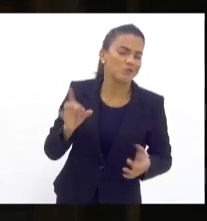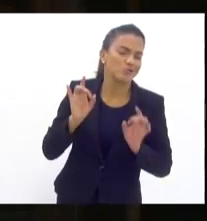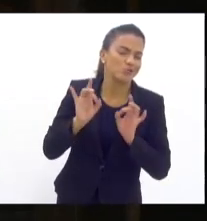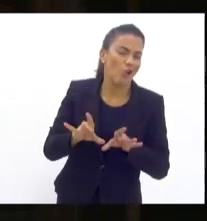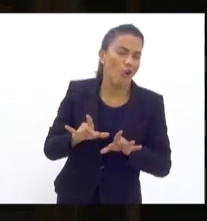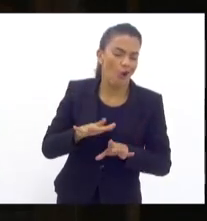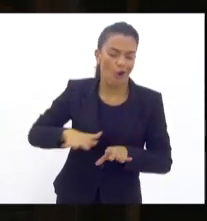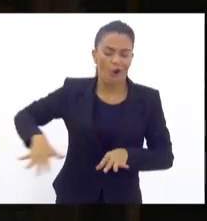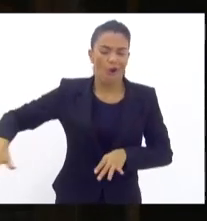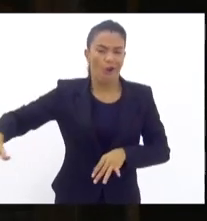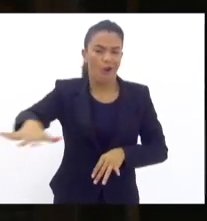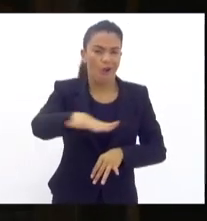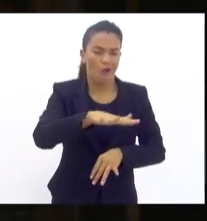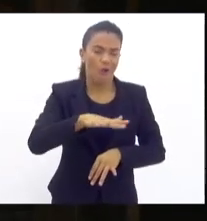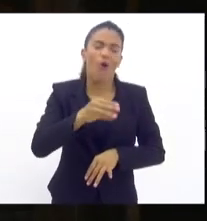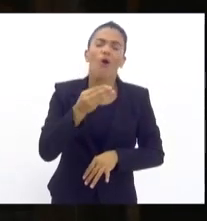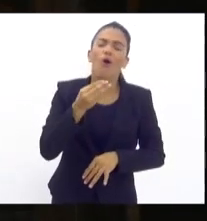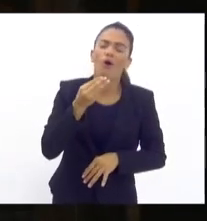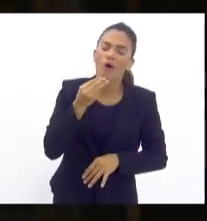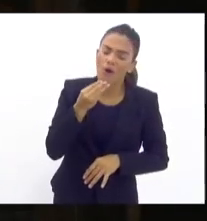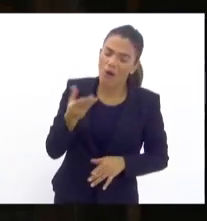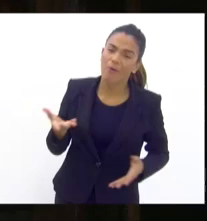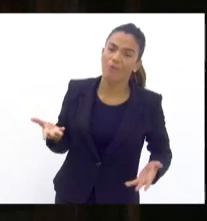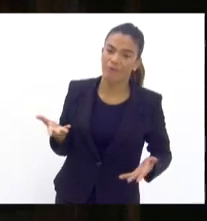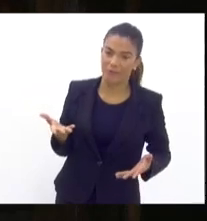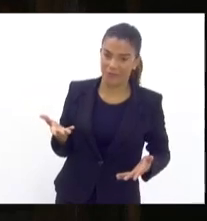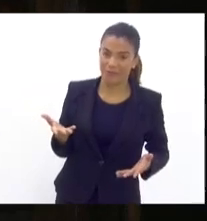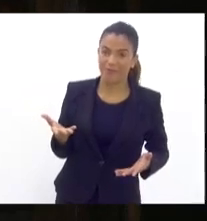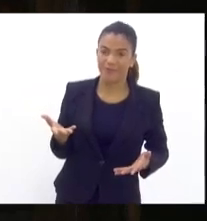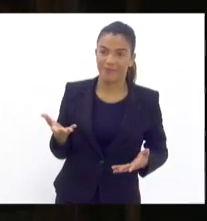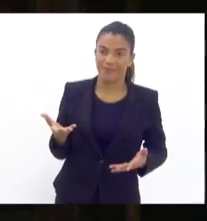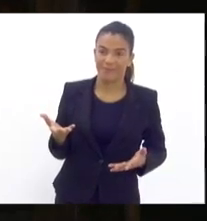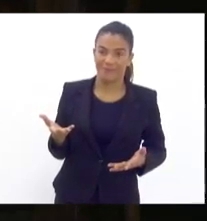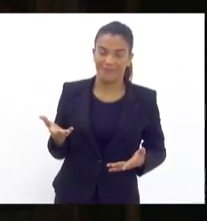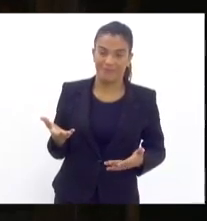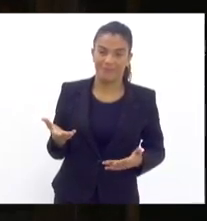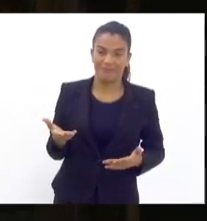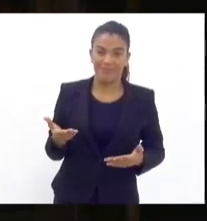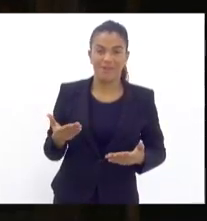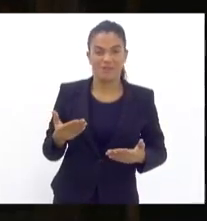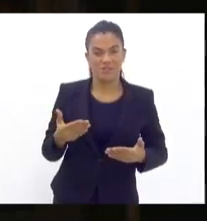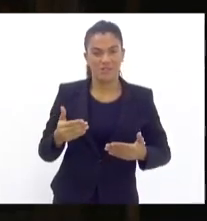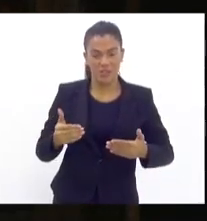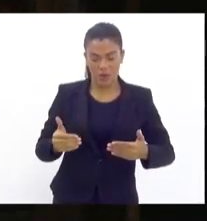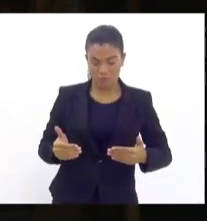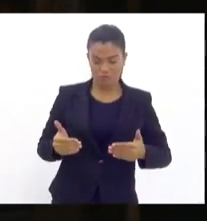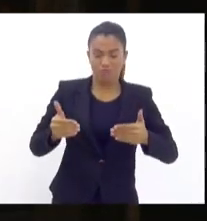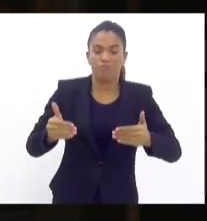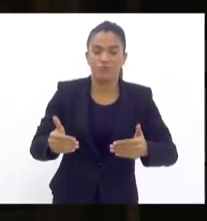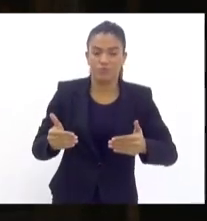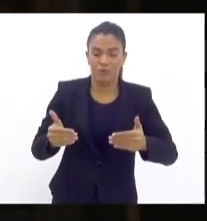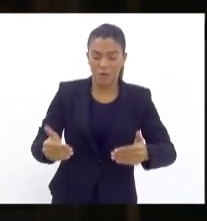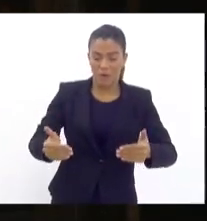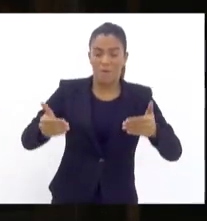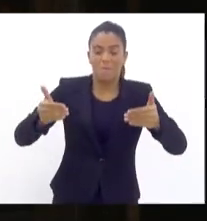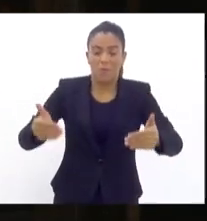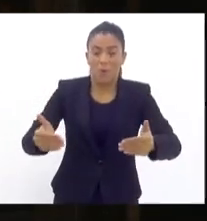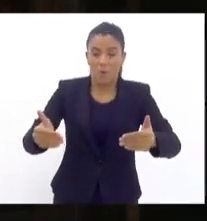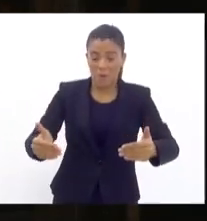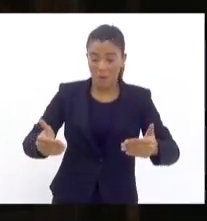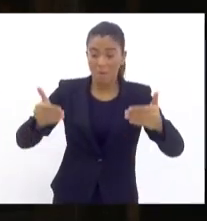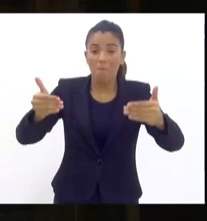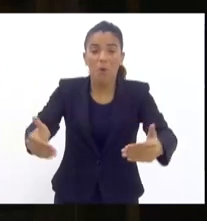questão territorial. Lógico que ao eu avançar ostensivamente com a limitação da comunidade através de